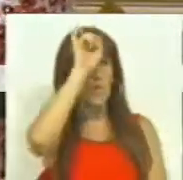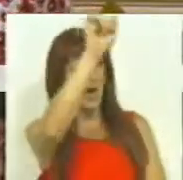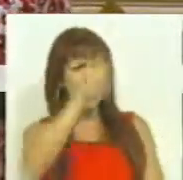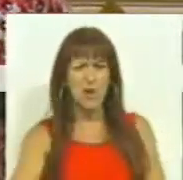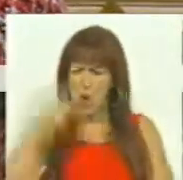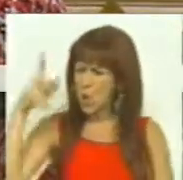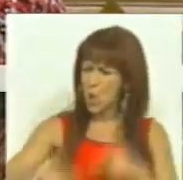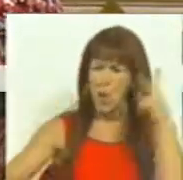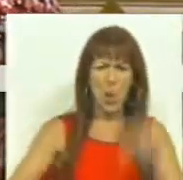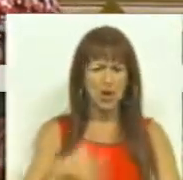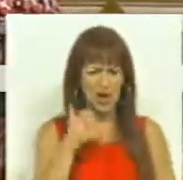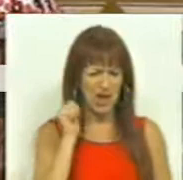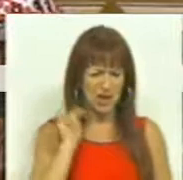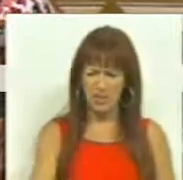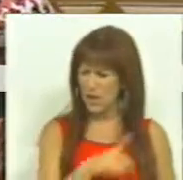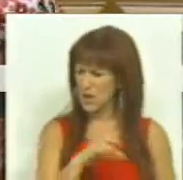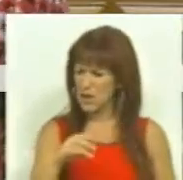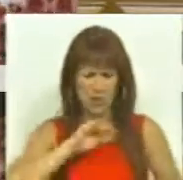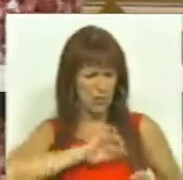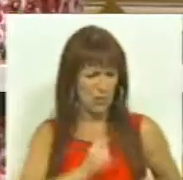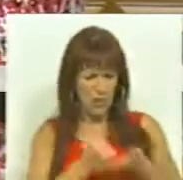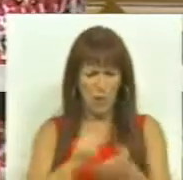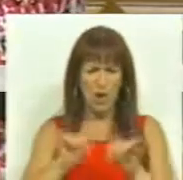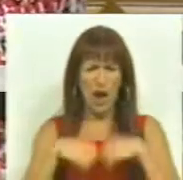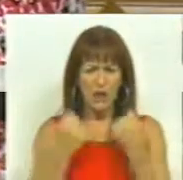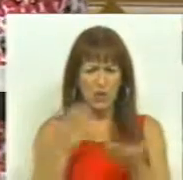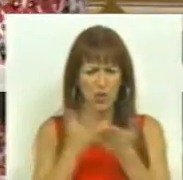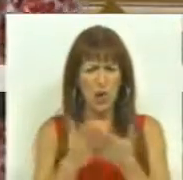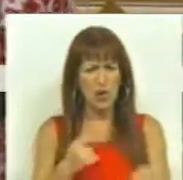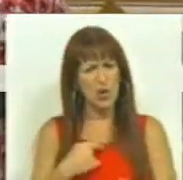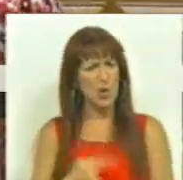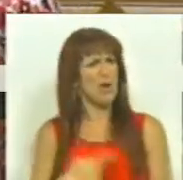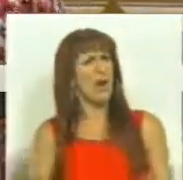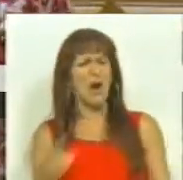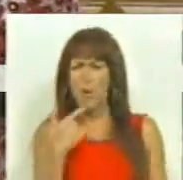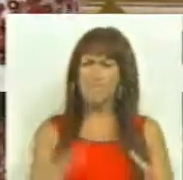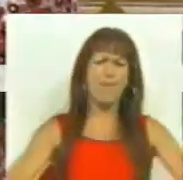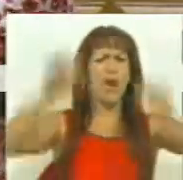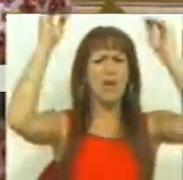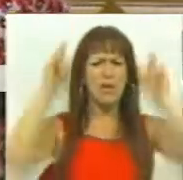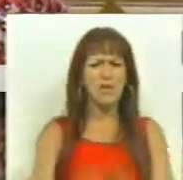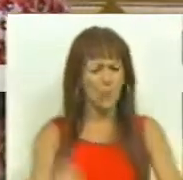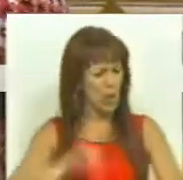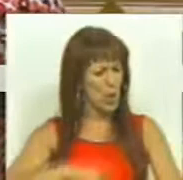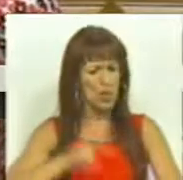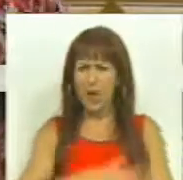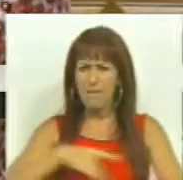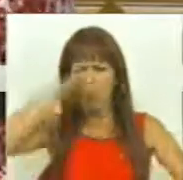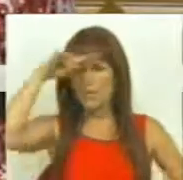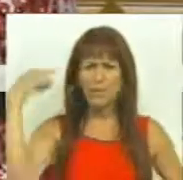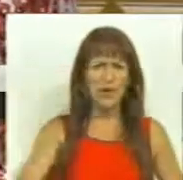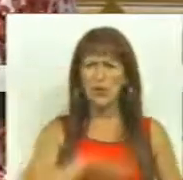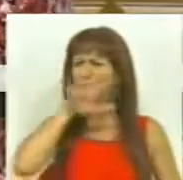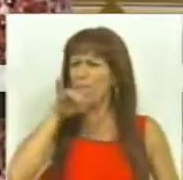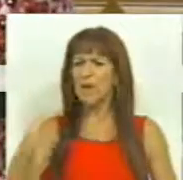o corte de mais de 15 mil e 600 bolsas da ação social escolar. É inaceitável. No momento em que aumentam as dificuldades